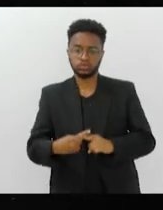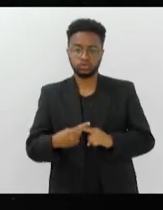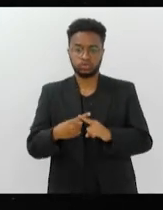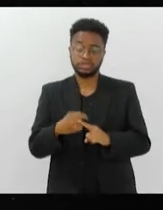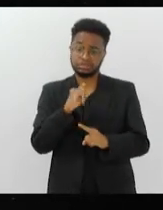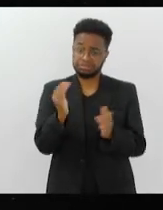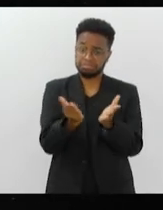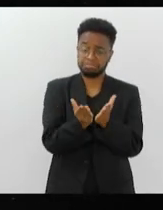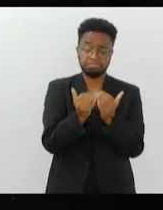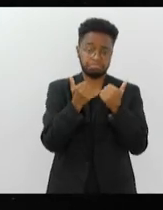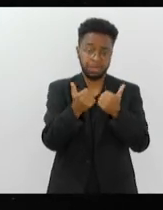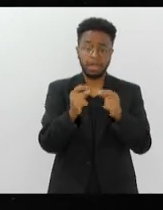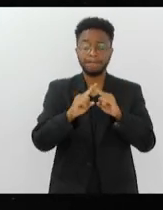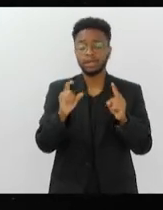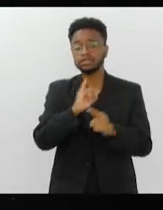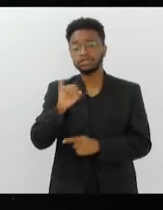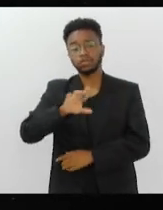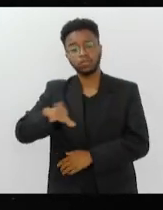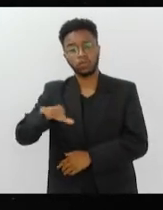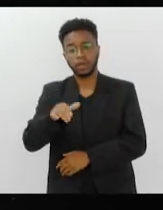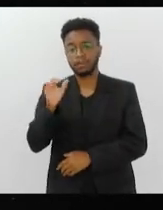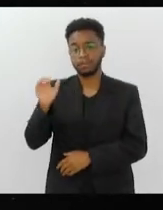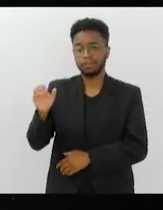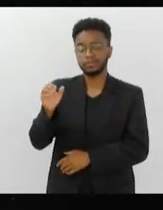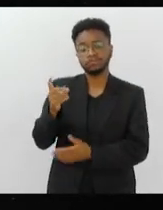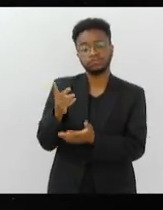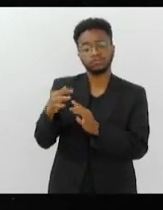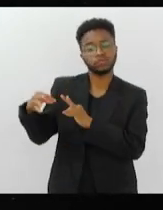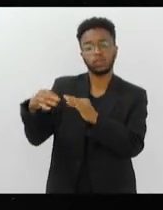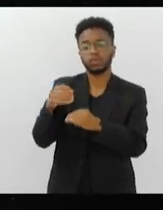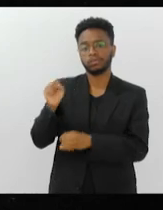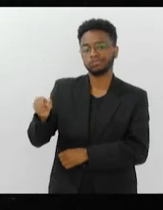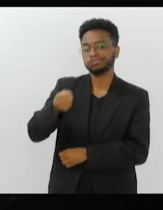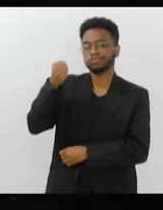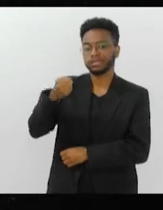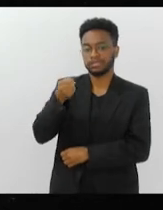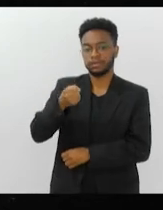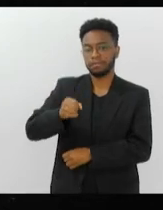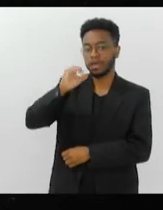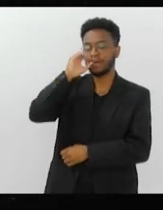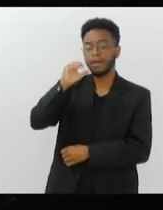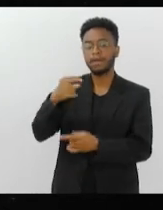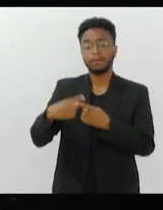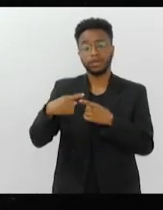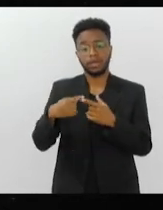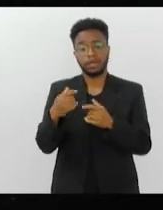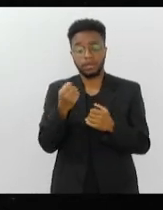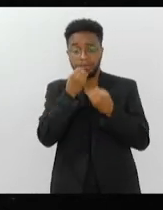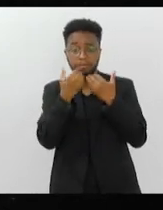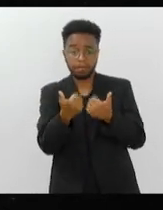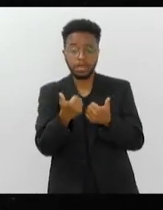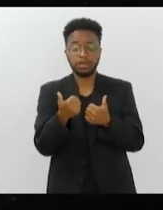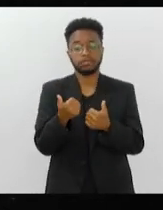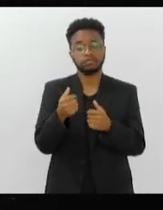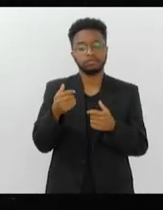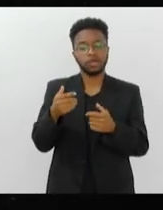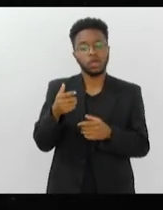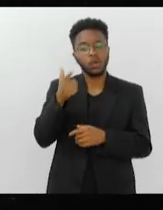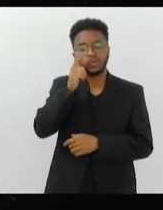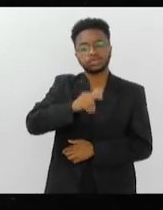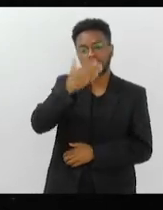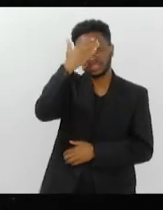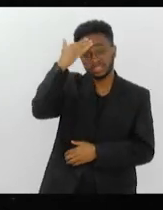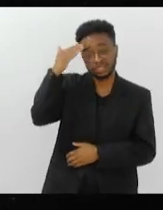evangélico. Se não for, está todo mundo tomando a sua cerveja, que faz até bem, porque é o momento de extravasar um pouco da vida do